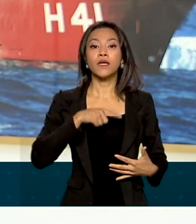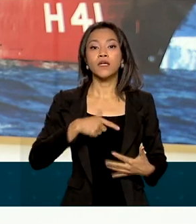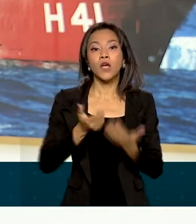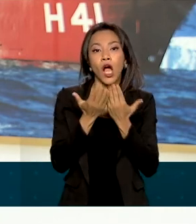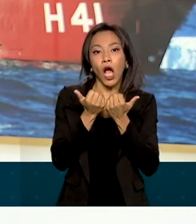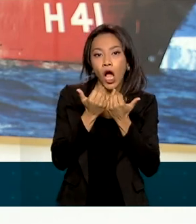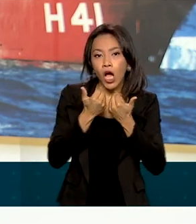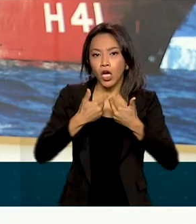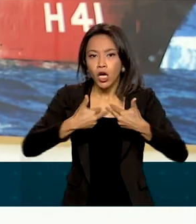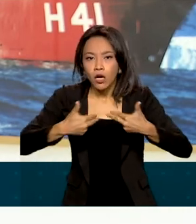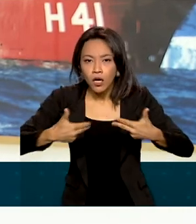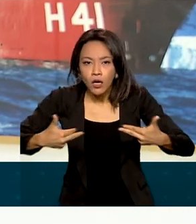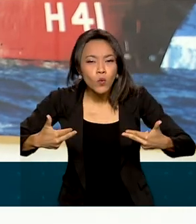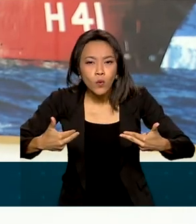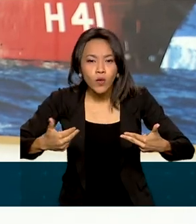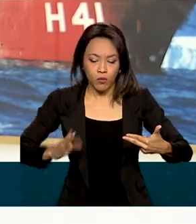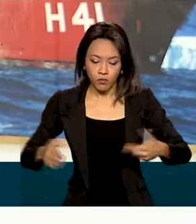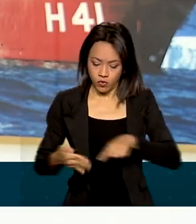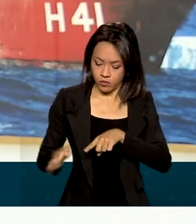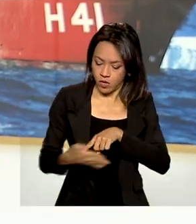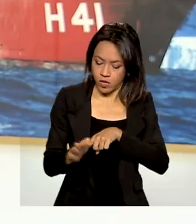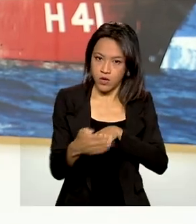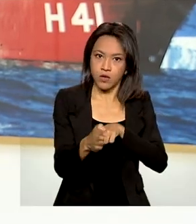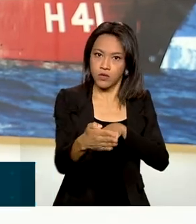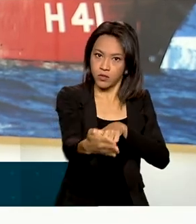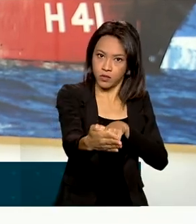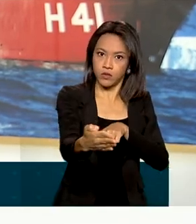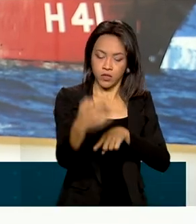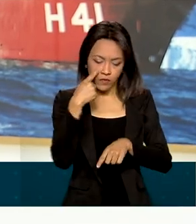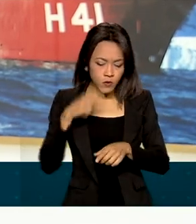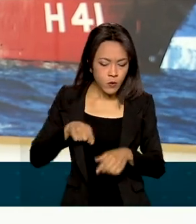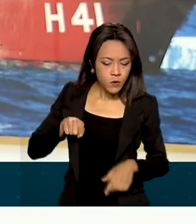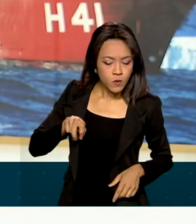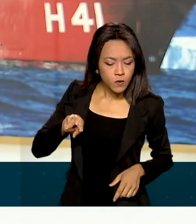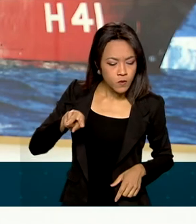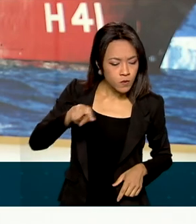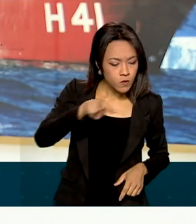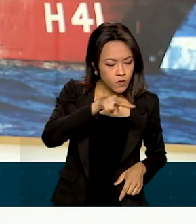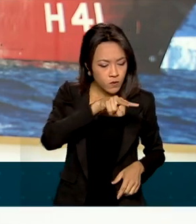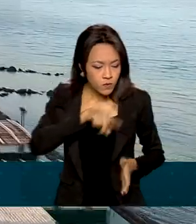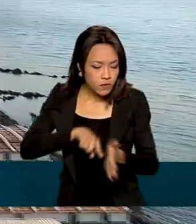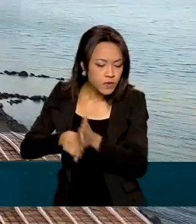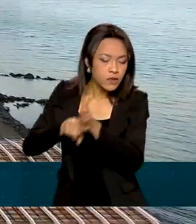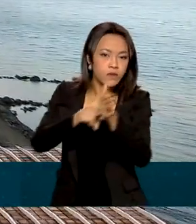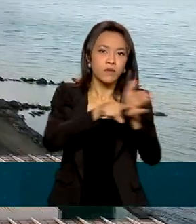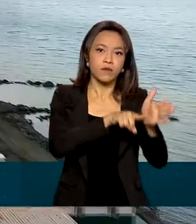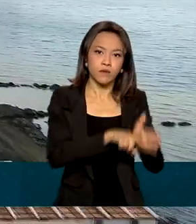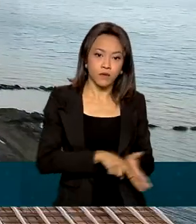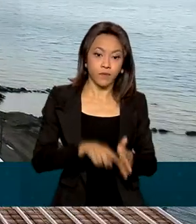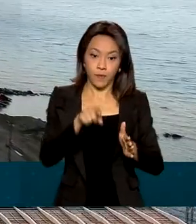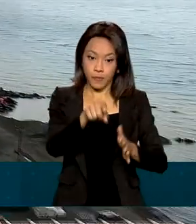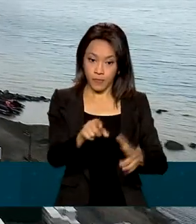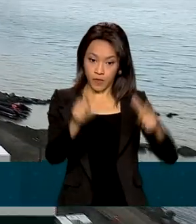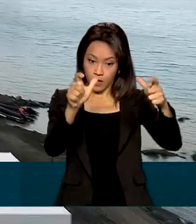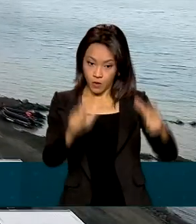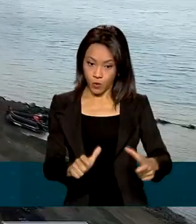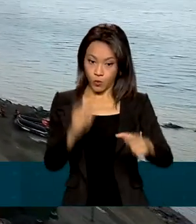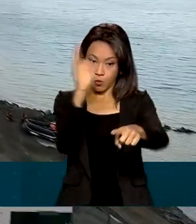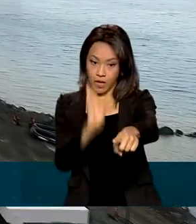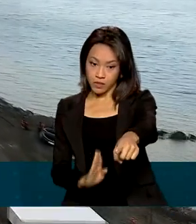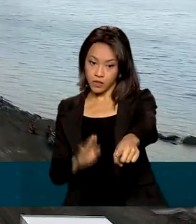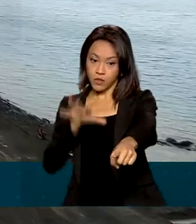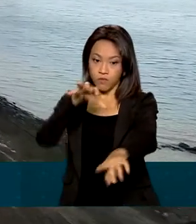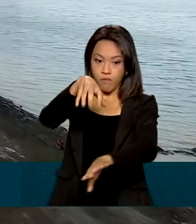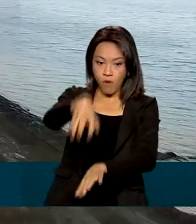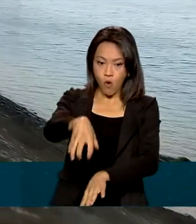alimentada dos nossos peixes e para, dessa forma, fomentar a indústria pesqueira nacional. A base brasileira tem um total de